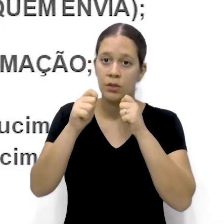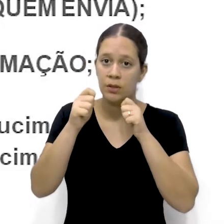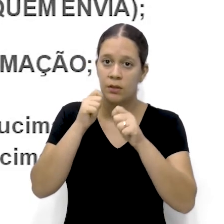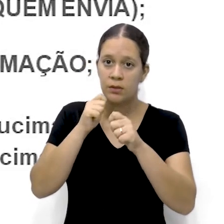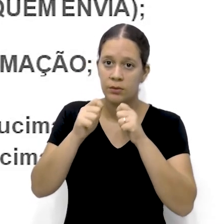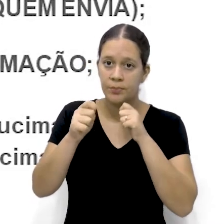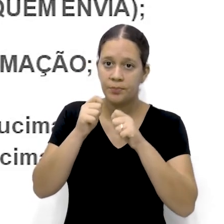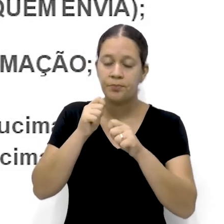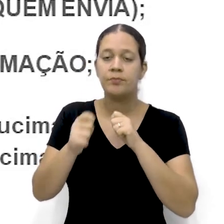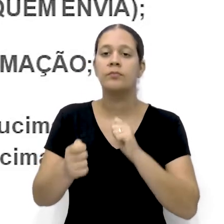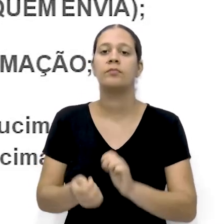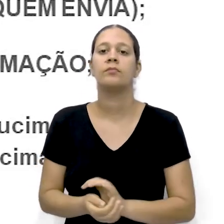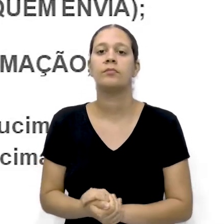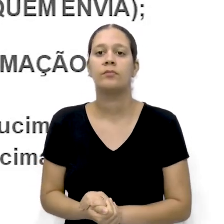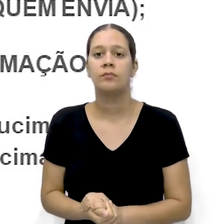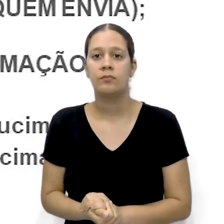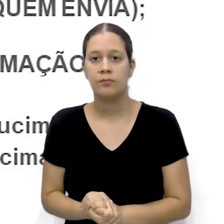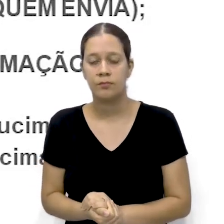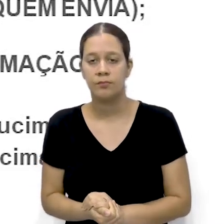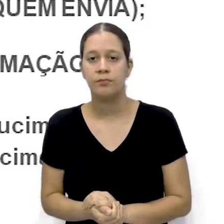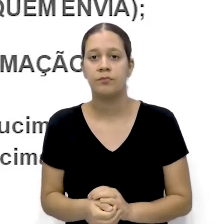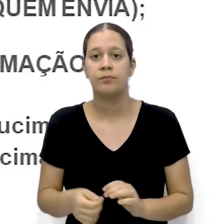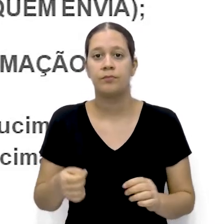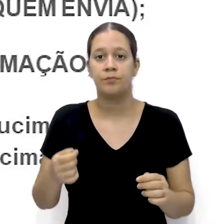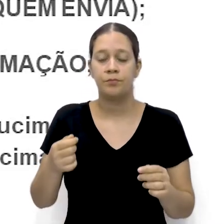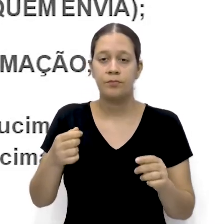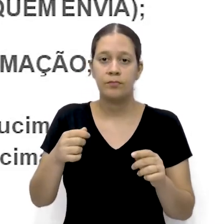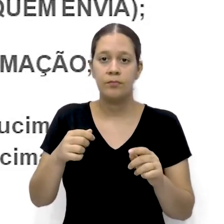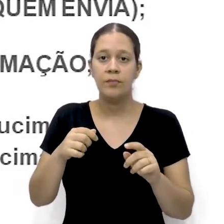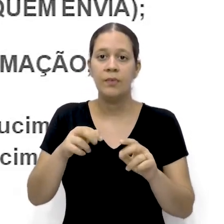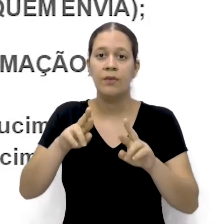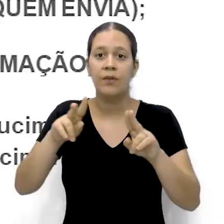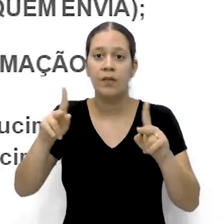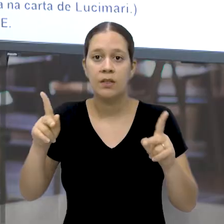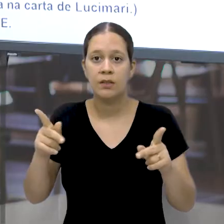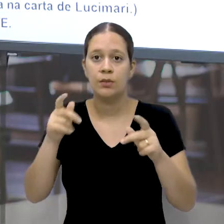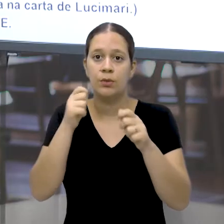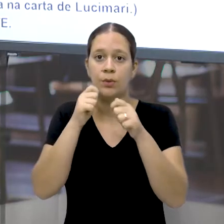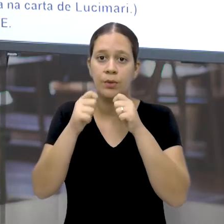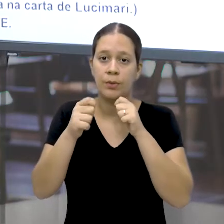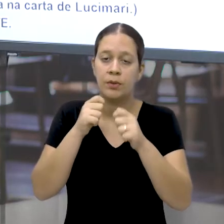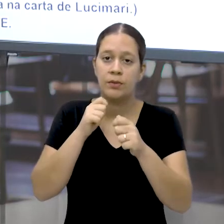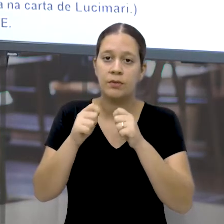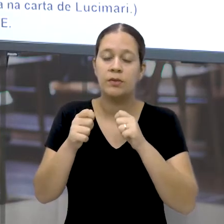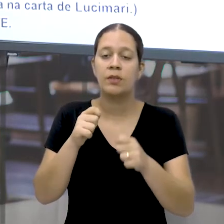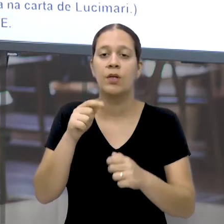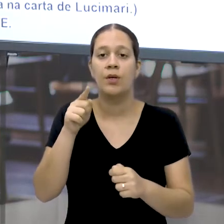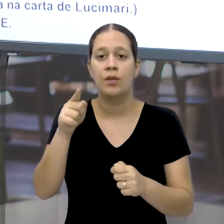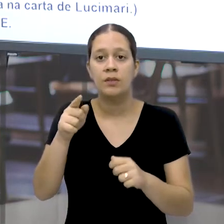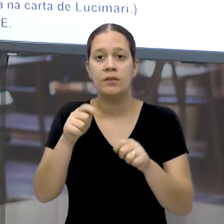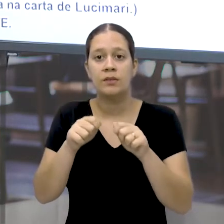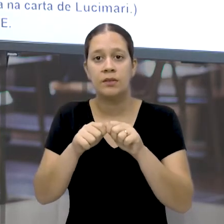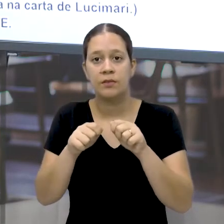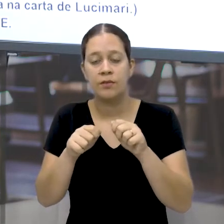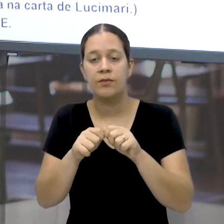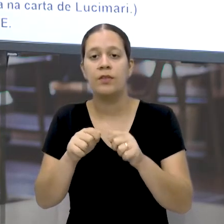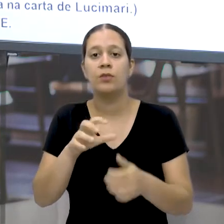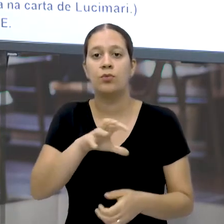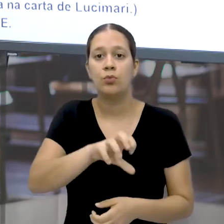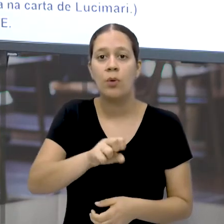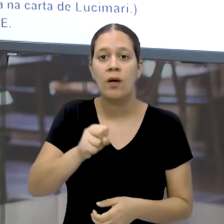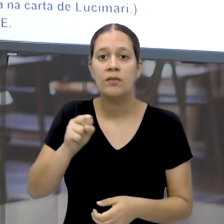Justificando A reclamação E o contra-argumento Vocês Quando estiverem Prodizando A carta De vocês Em racião